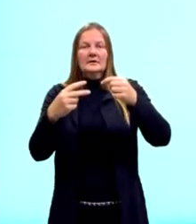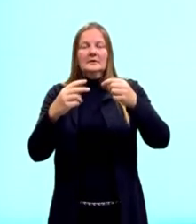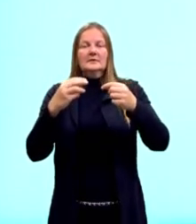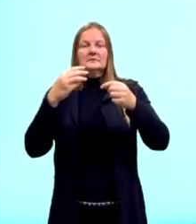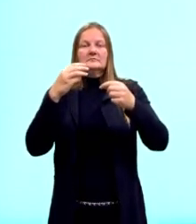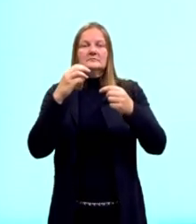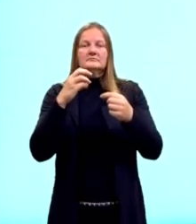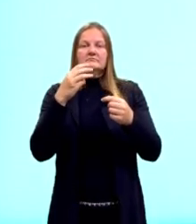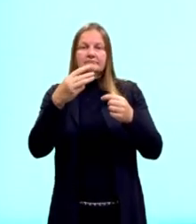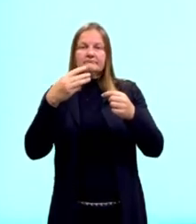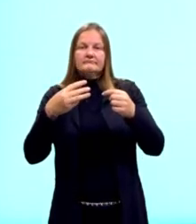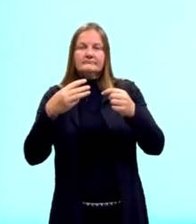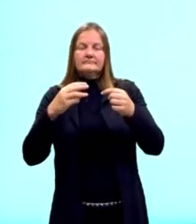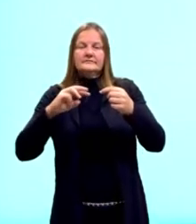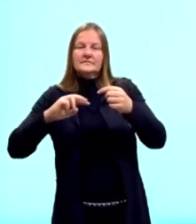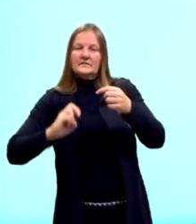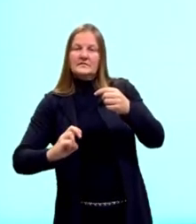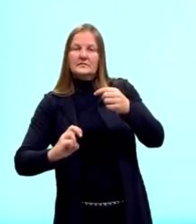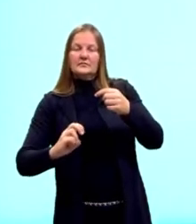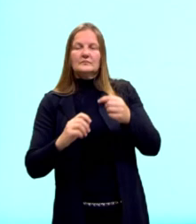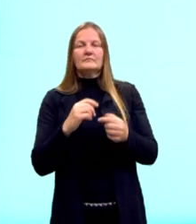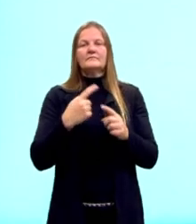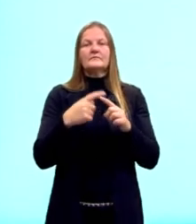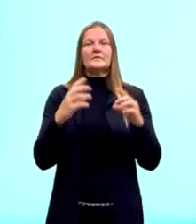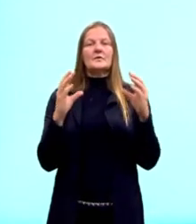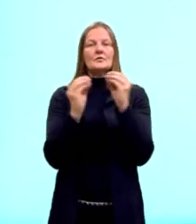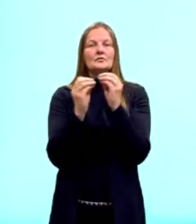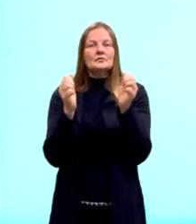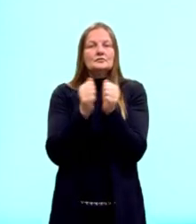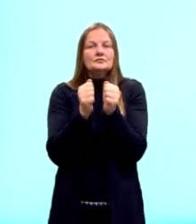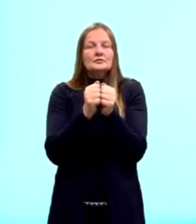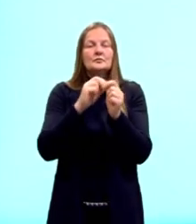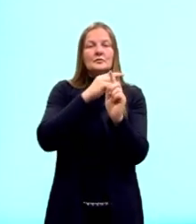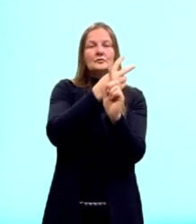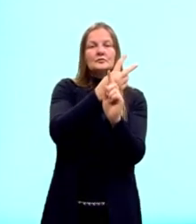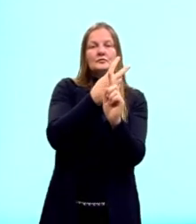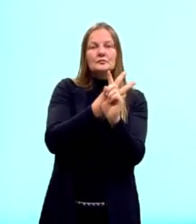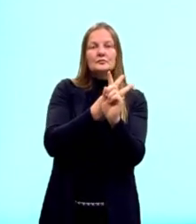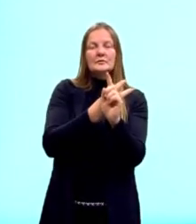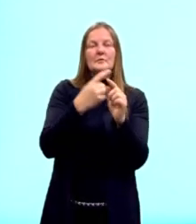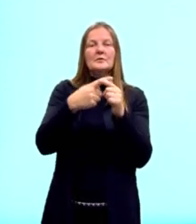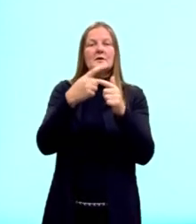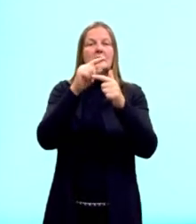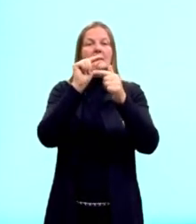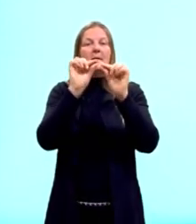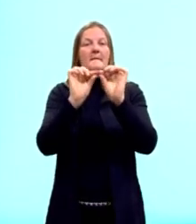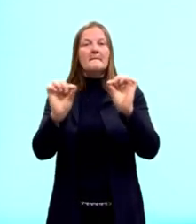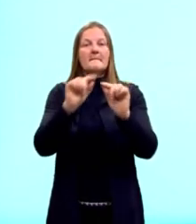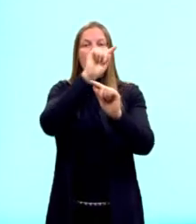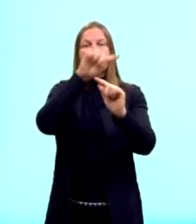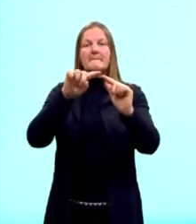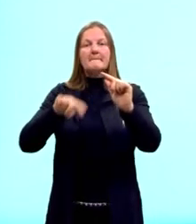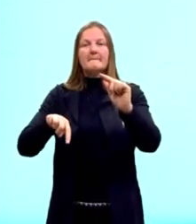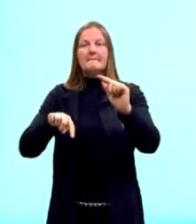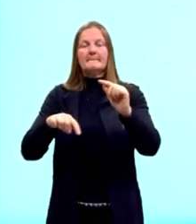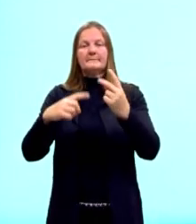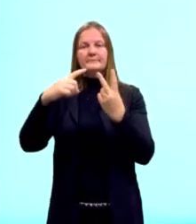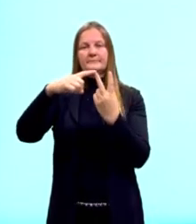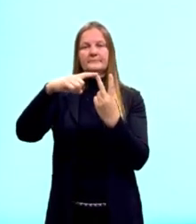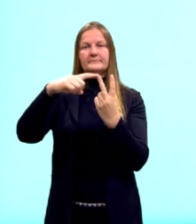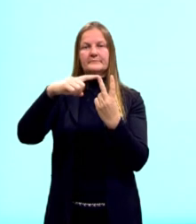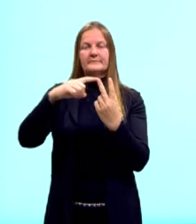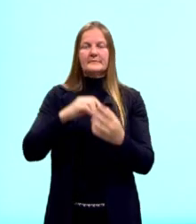tá, de sempre juntar de acordo com o expoente, porque aí nós podemos simplificar este fator da nossa raiz.